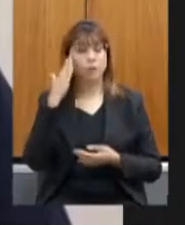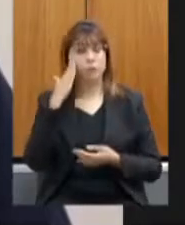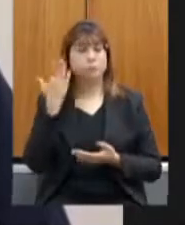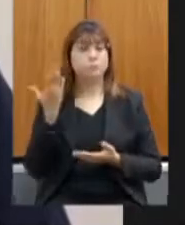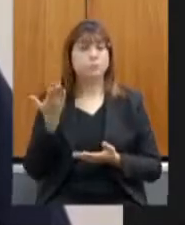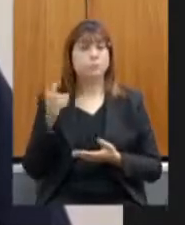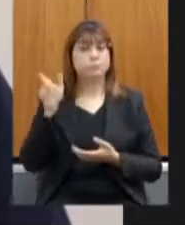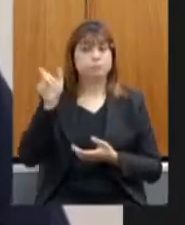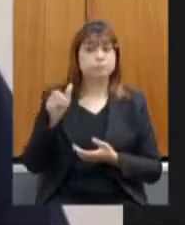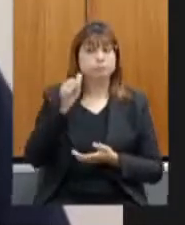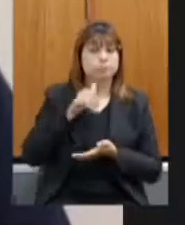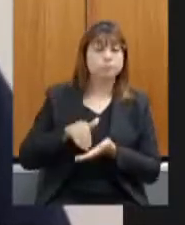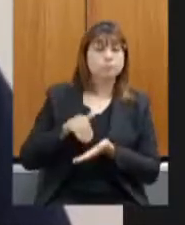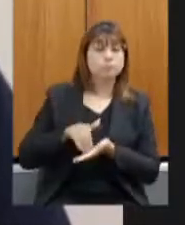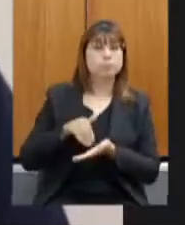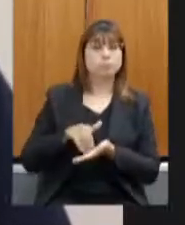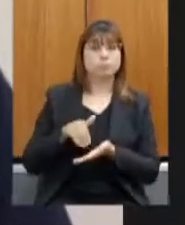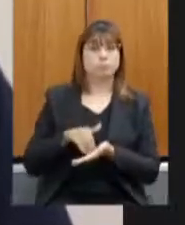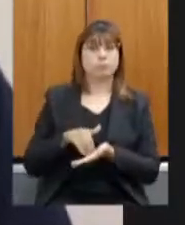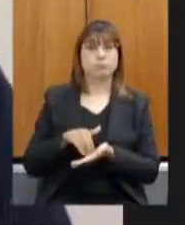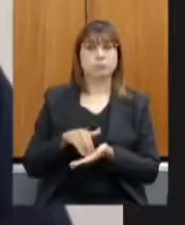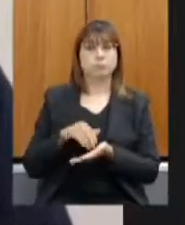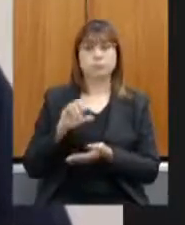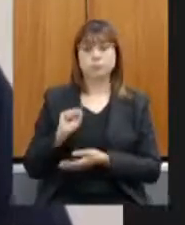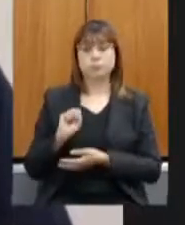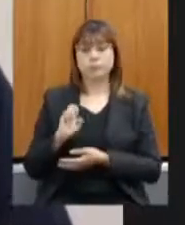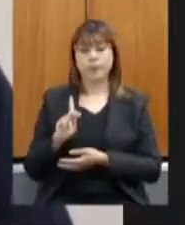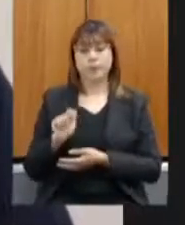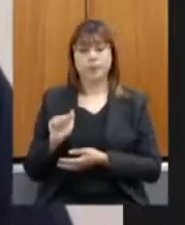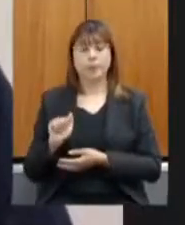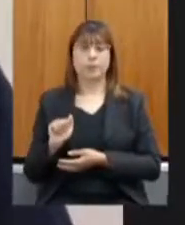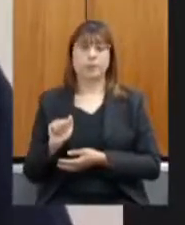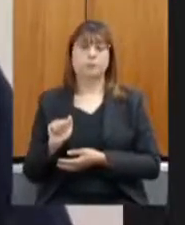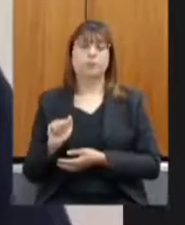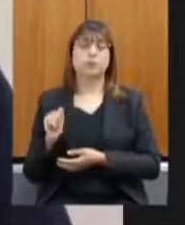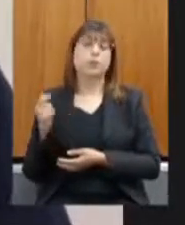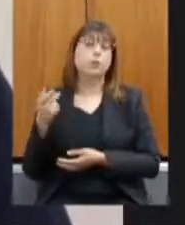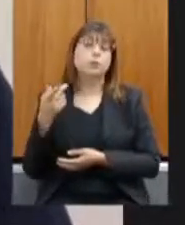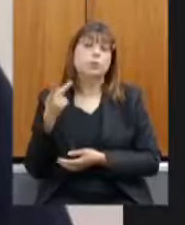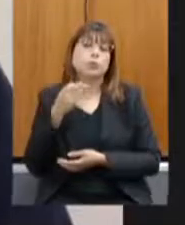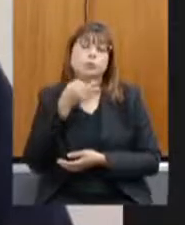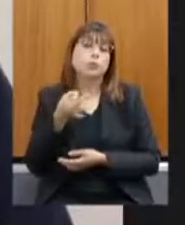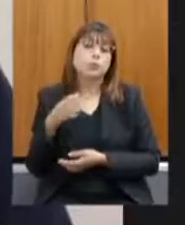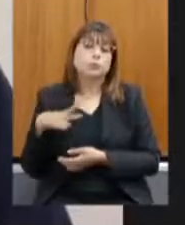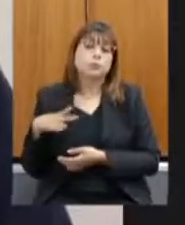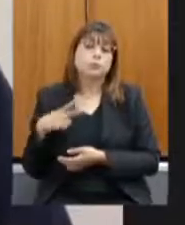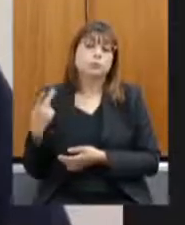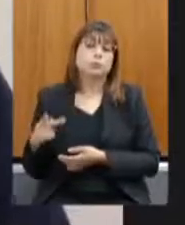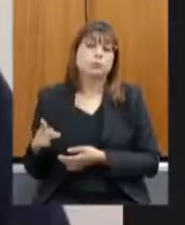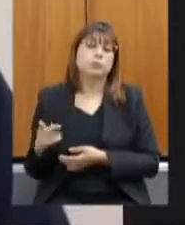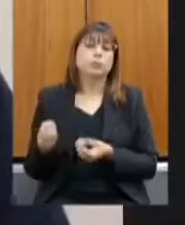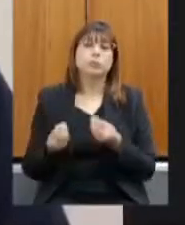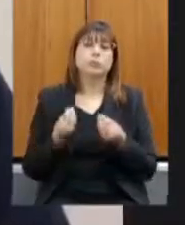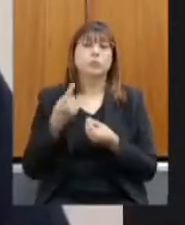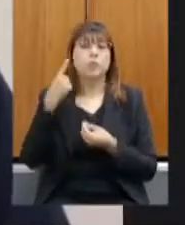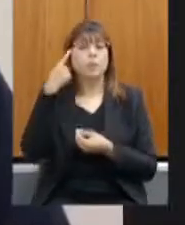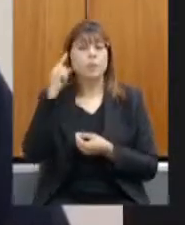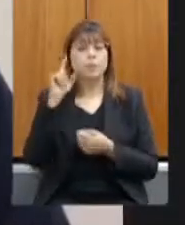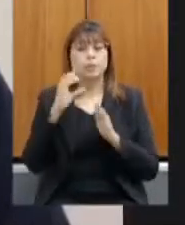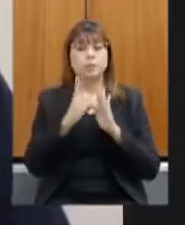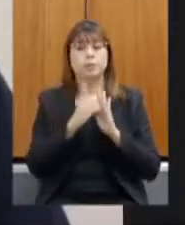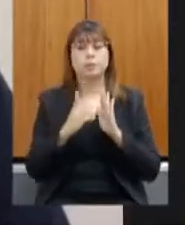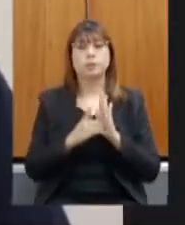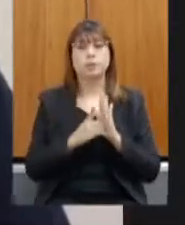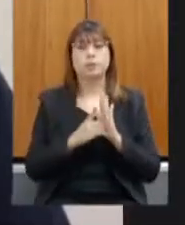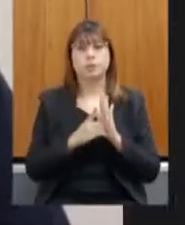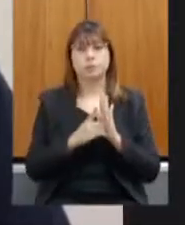da secretária da CEAPA qual que a sua visão pessoal de como você enxerga esse decreto de mesa de